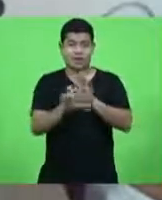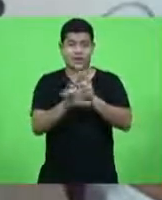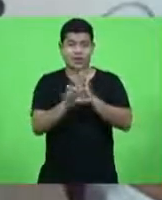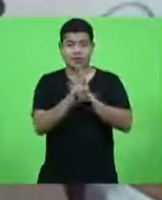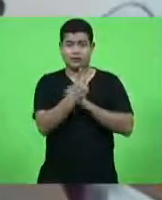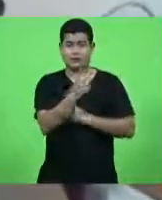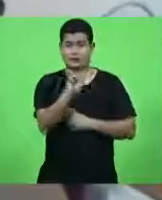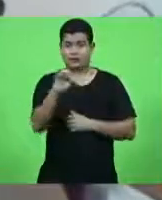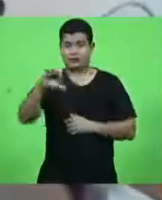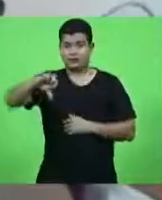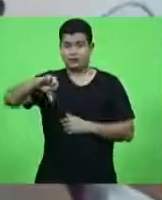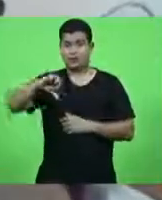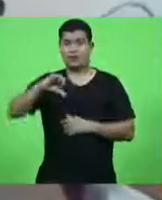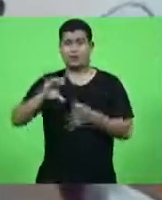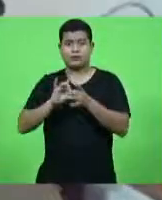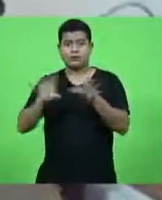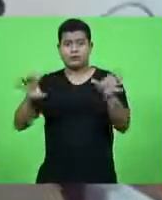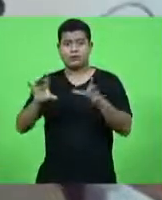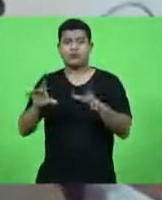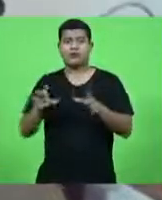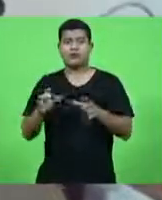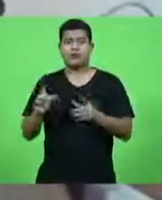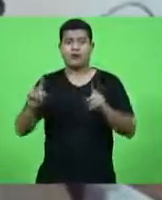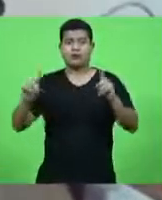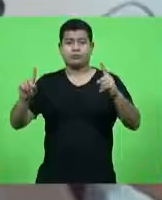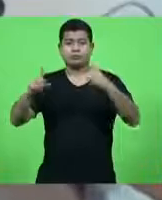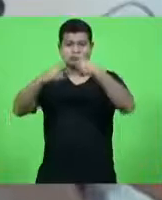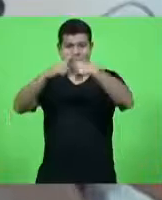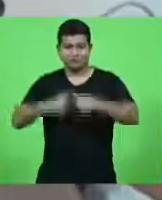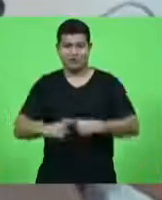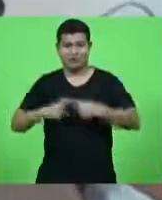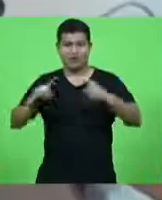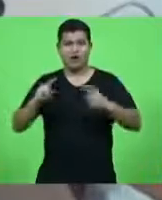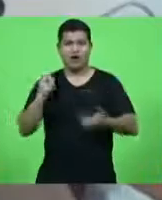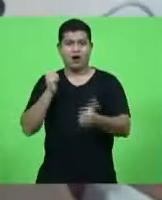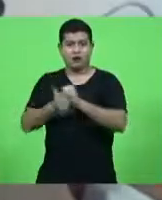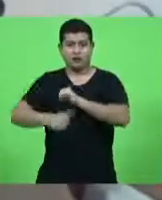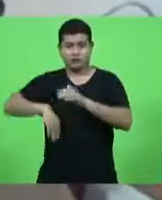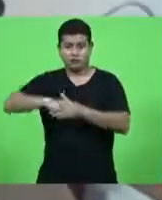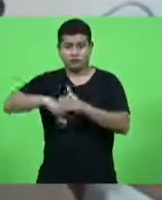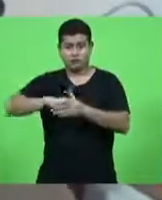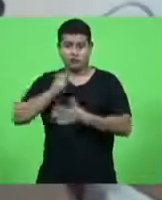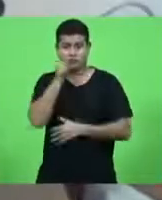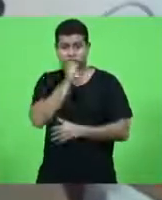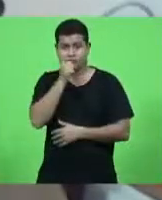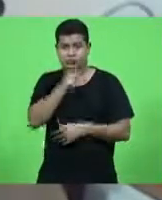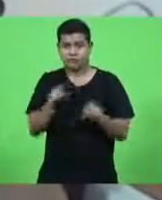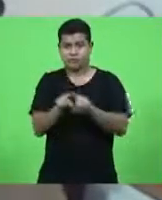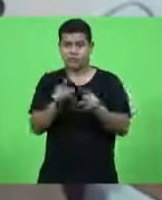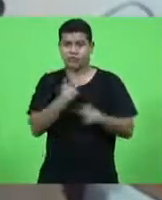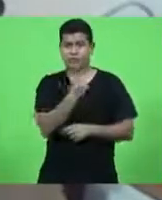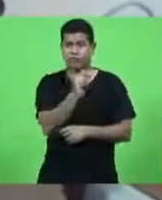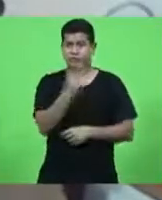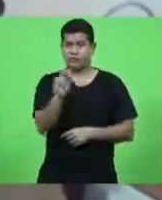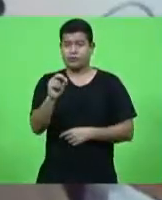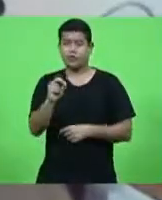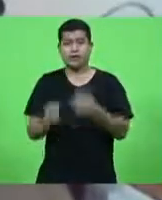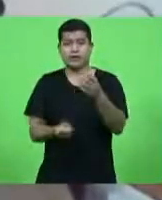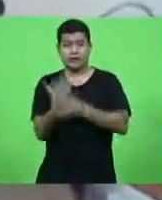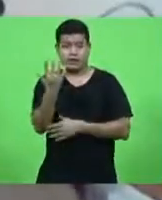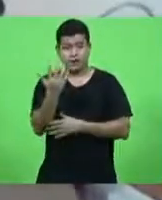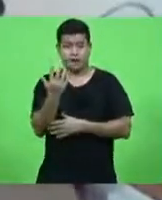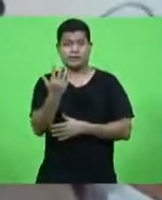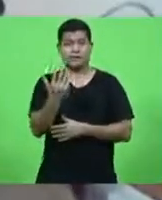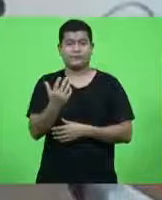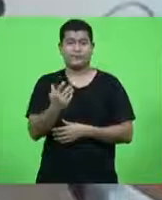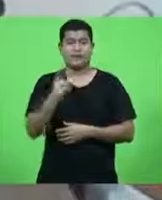realização de campeonatos de futebol feminina. A lei de 2020 que cria a Delegacia Virtual da Mulher, é muito boa.